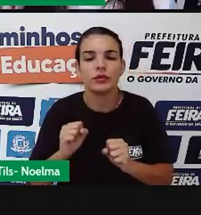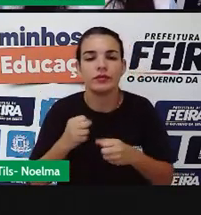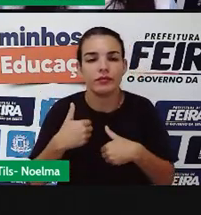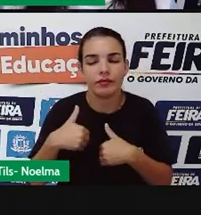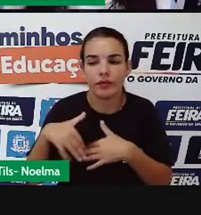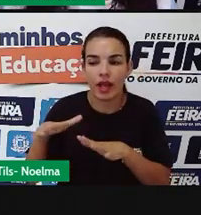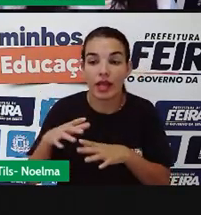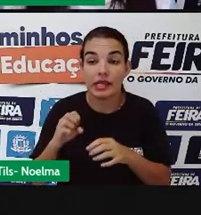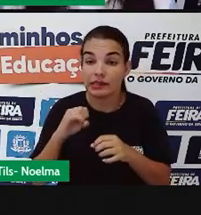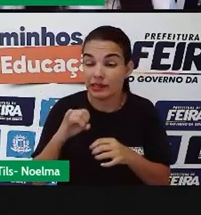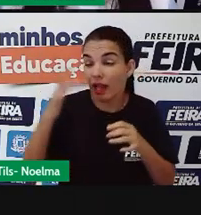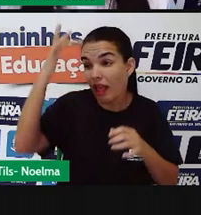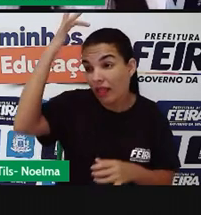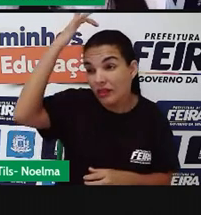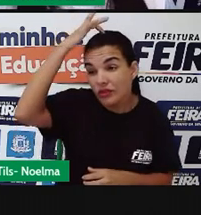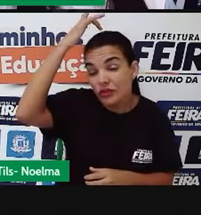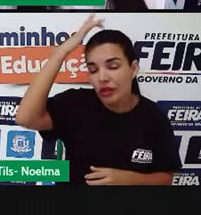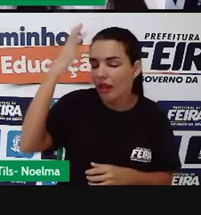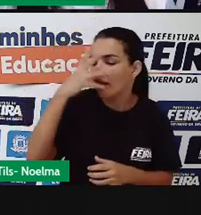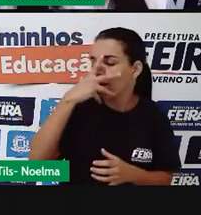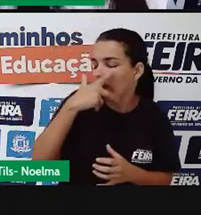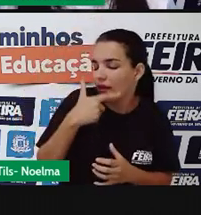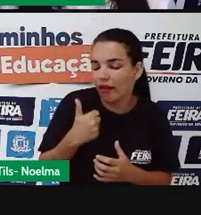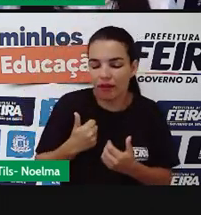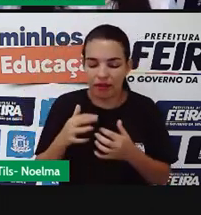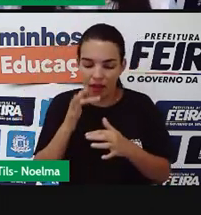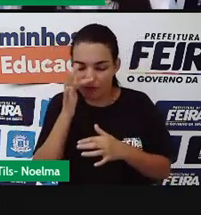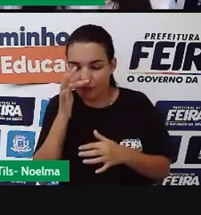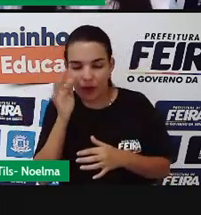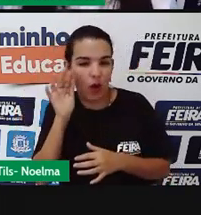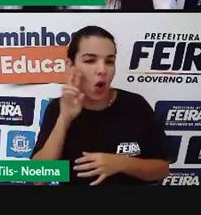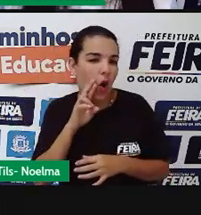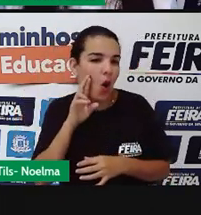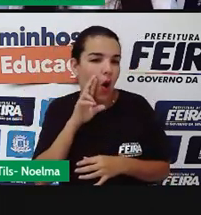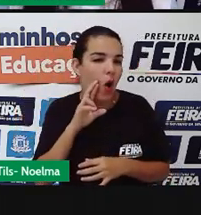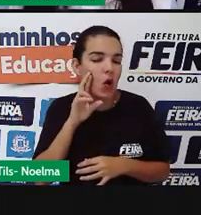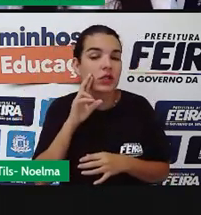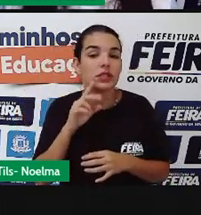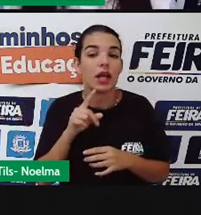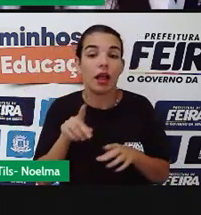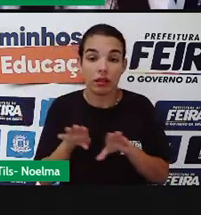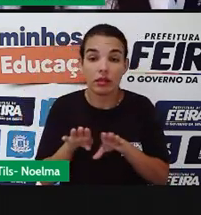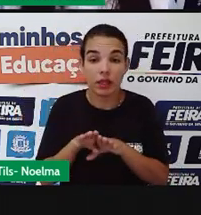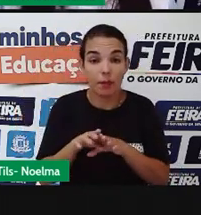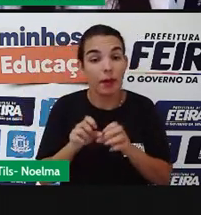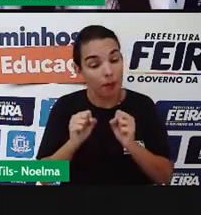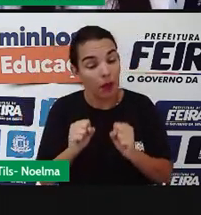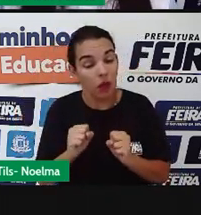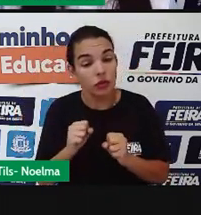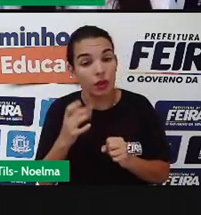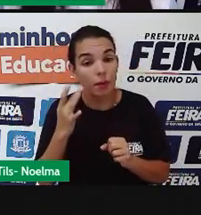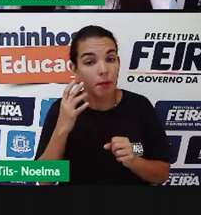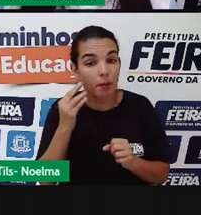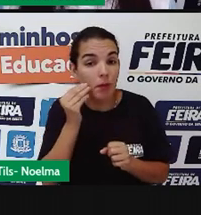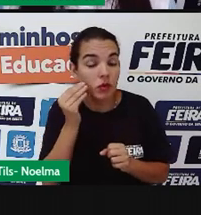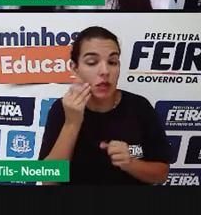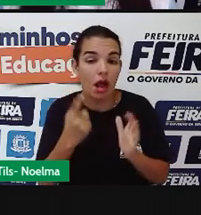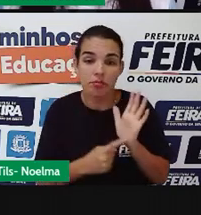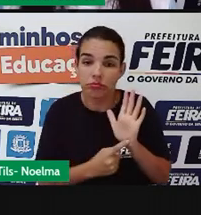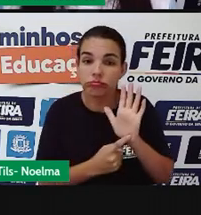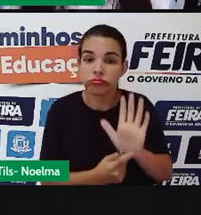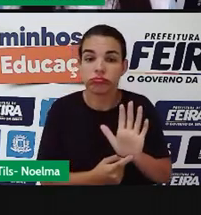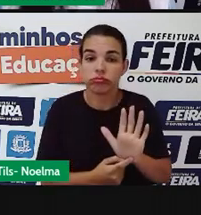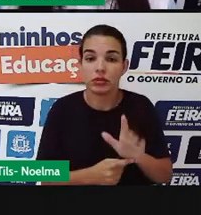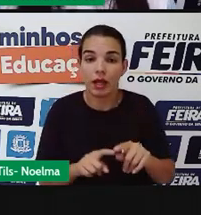que ela é ingênua, que ela é linda, que ela é amável, né? E ela vai simbolizar isso, o amor. Ela